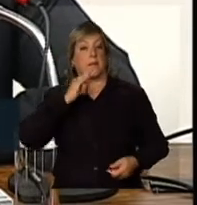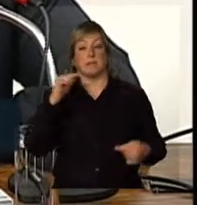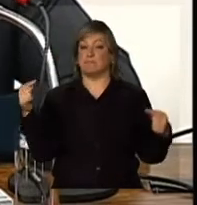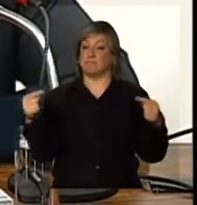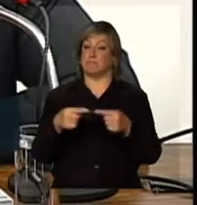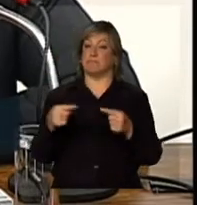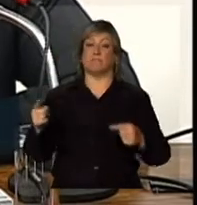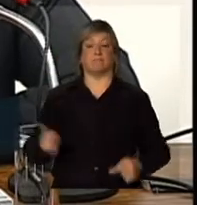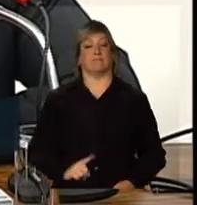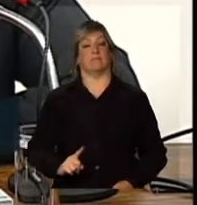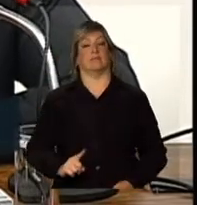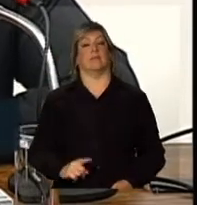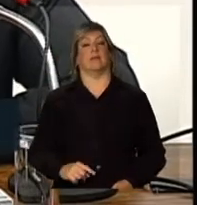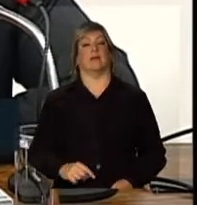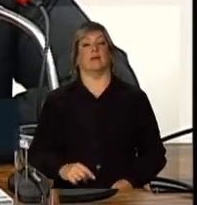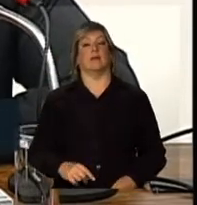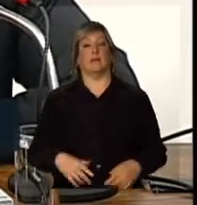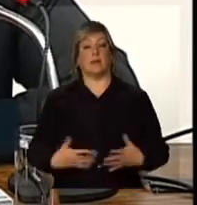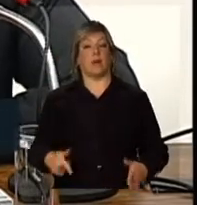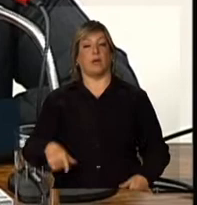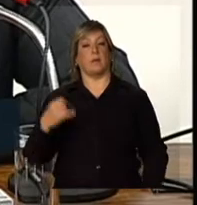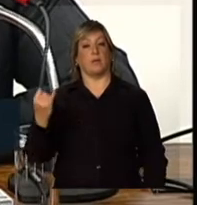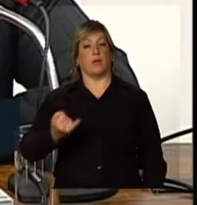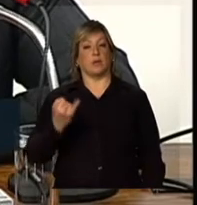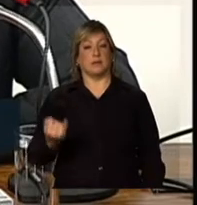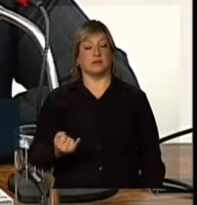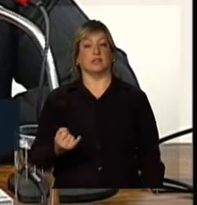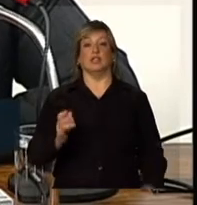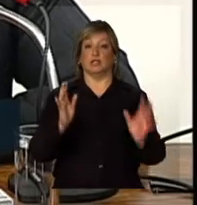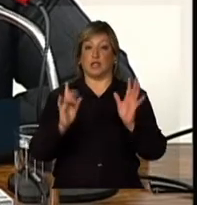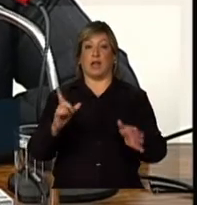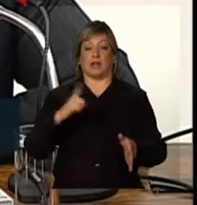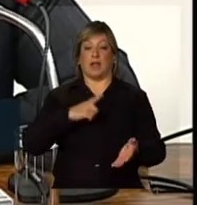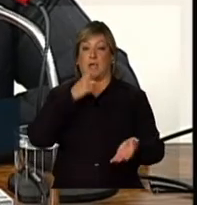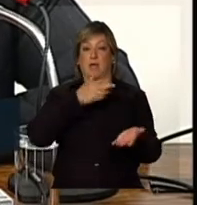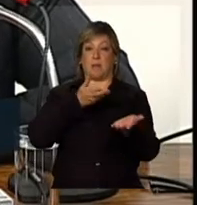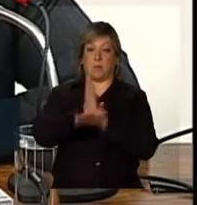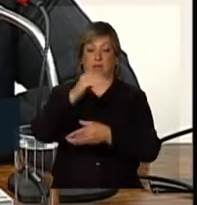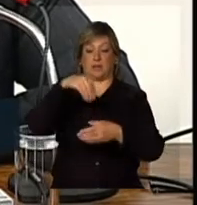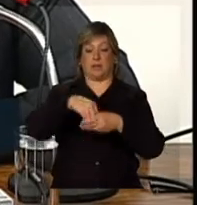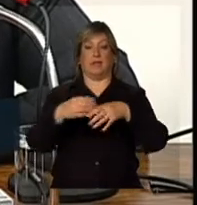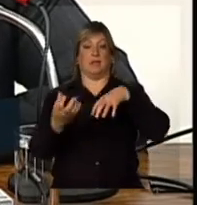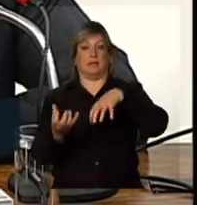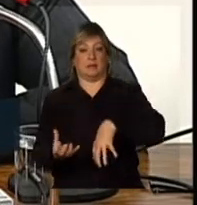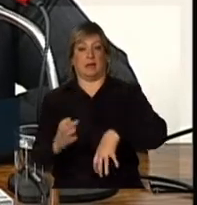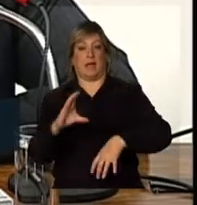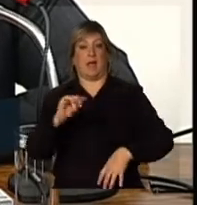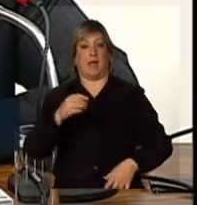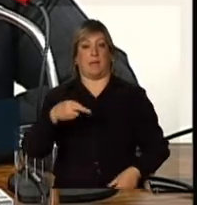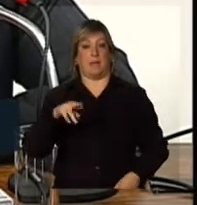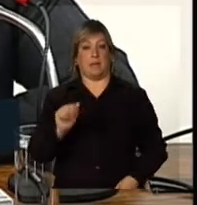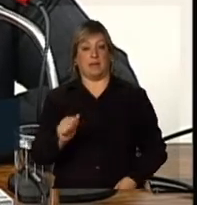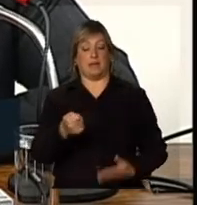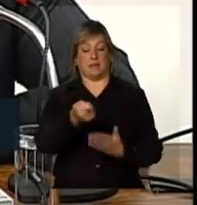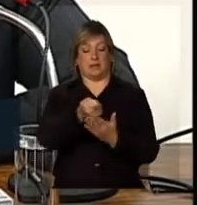que é uma questão muito importante. Já houve a aprovação na Câmara de um texto.